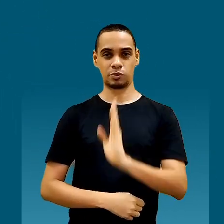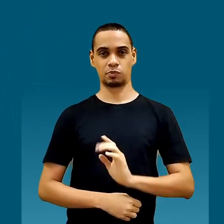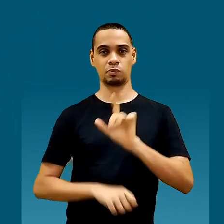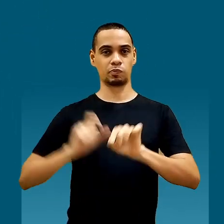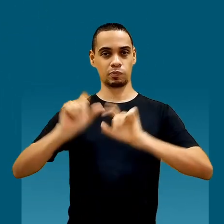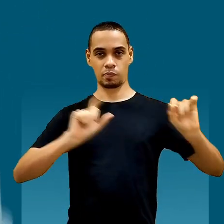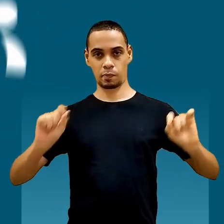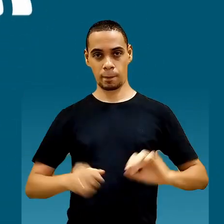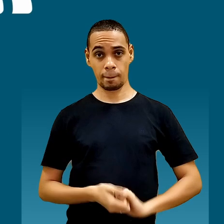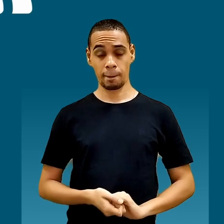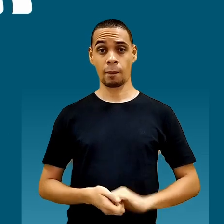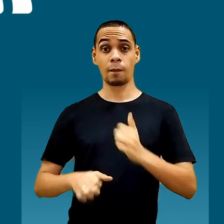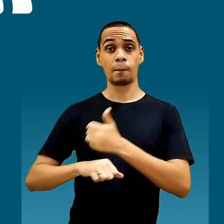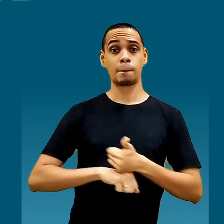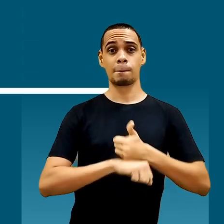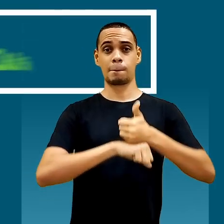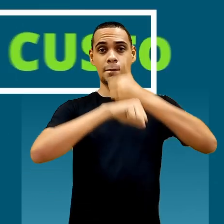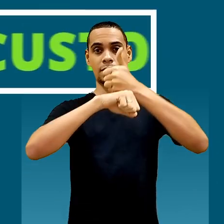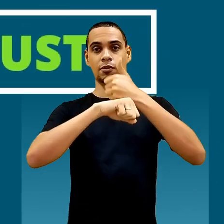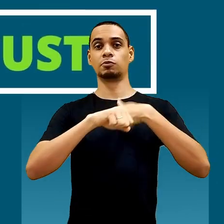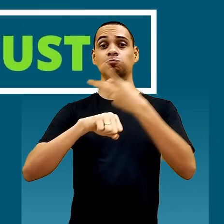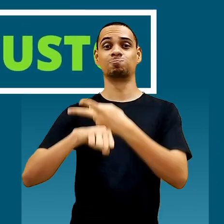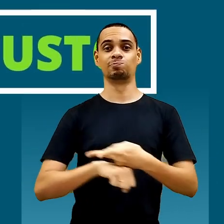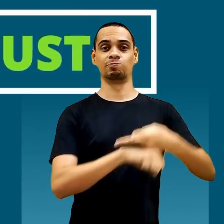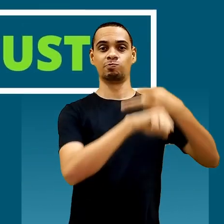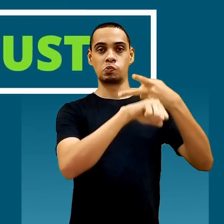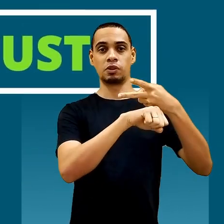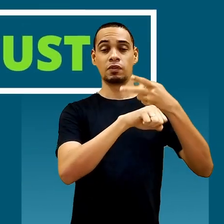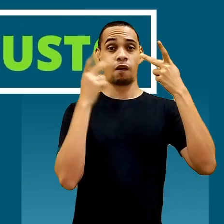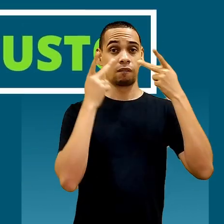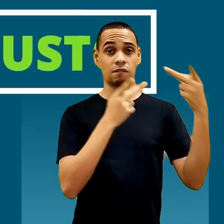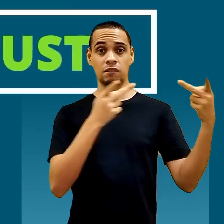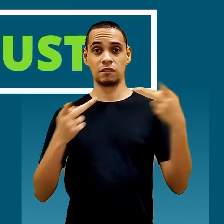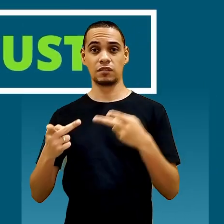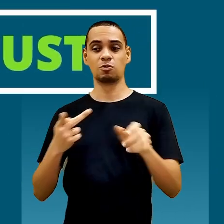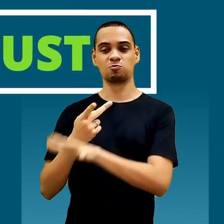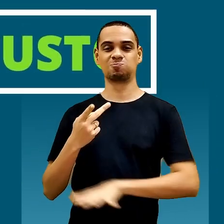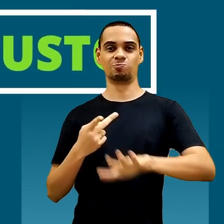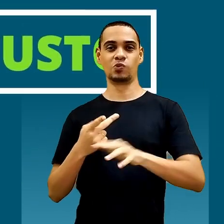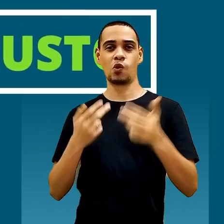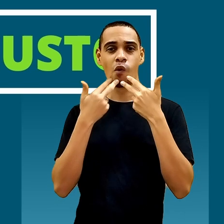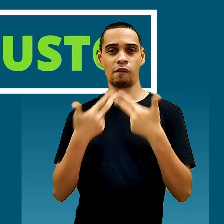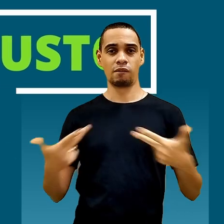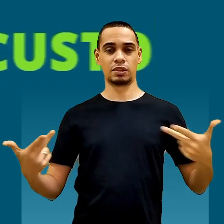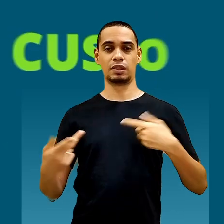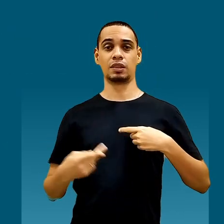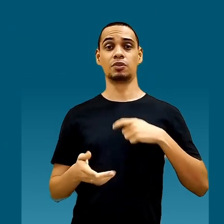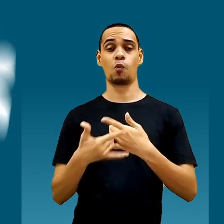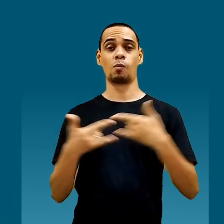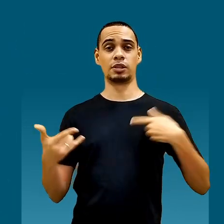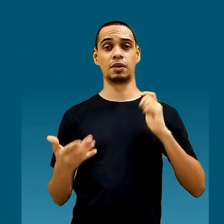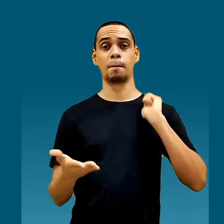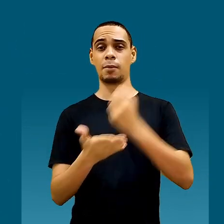As melhores equipes serão premiadas com uma imersão em um ambiente de inovação brasileiro com passagens e ajuda de custo